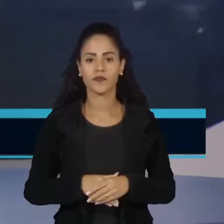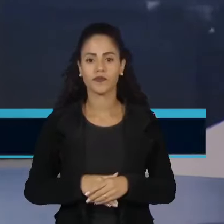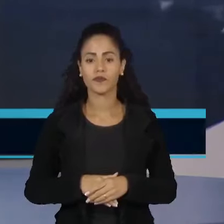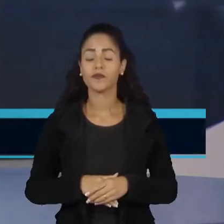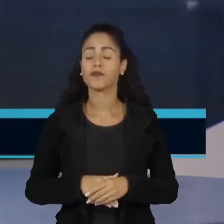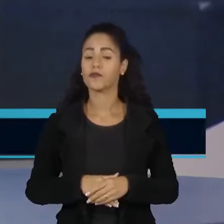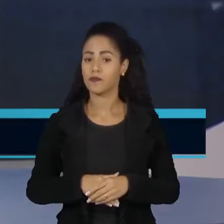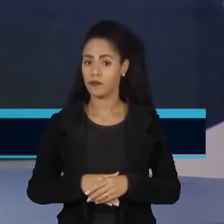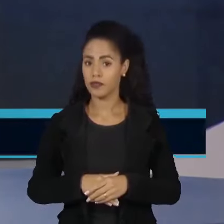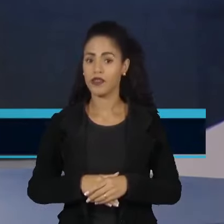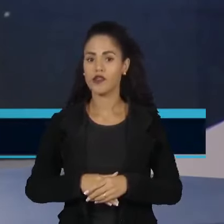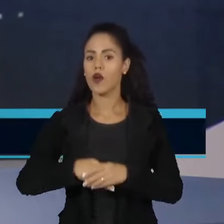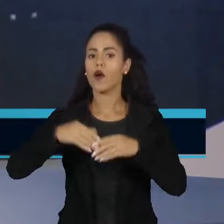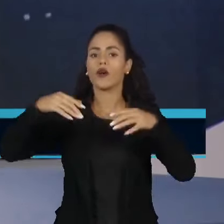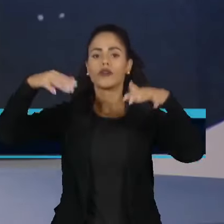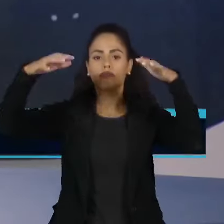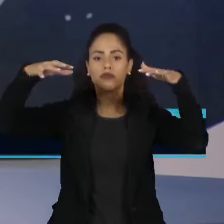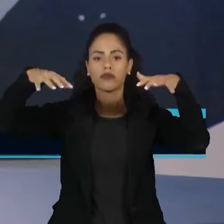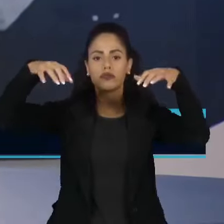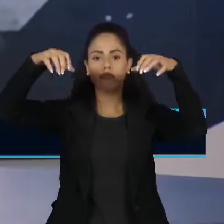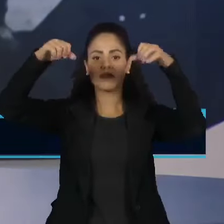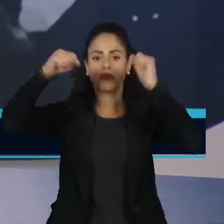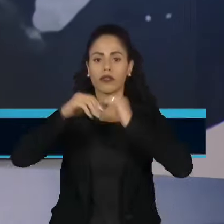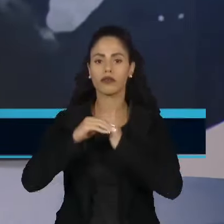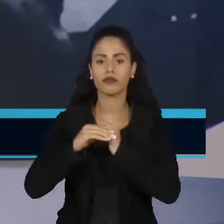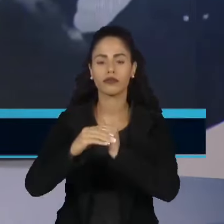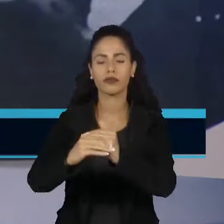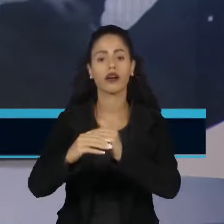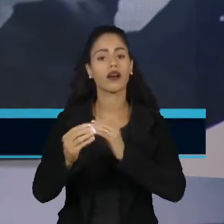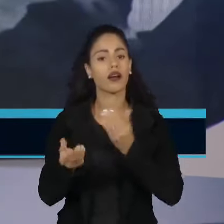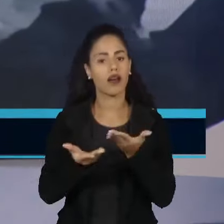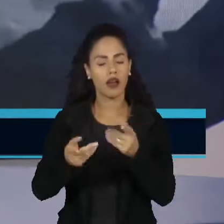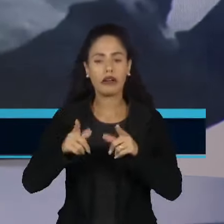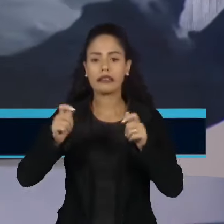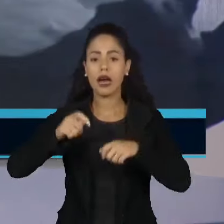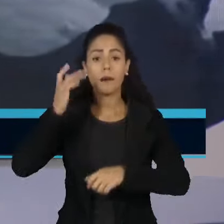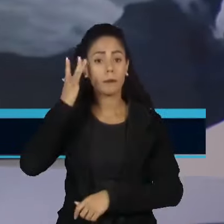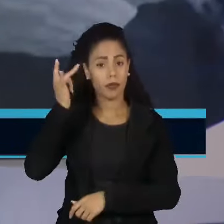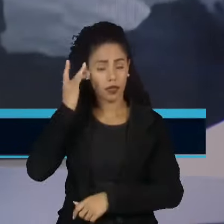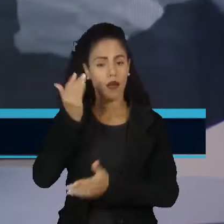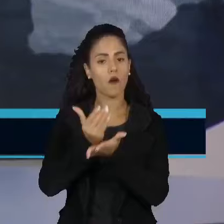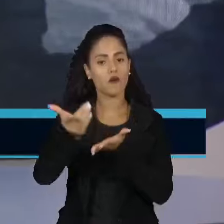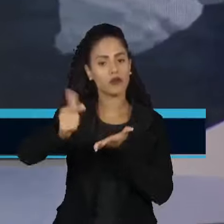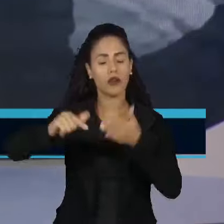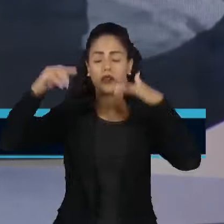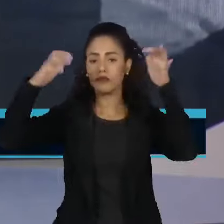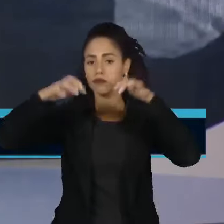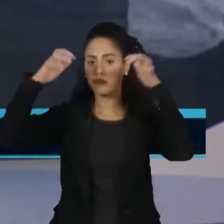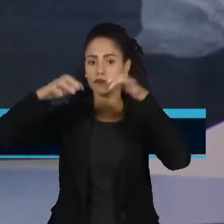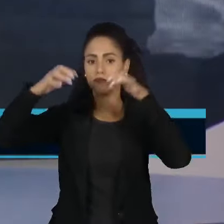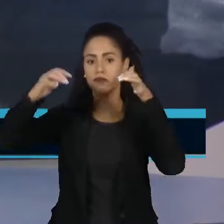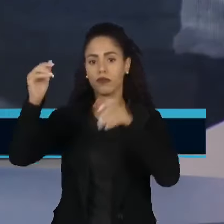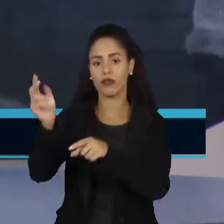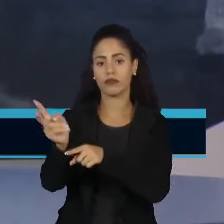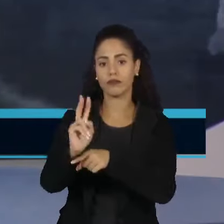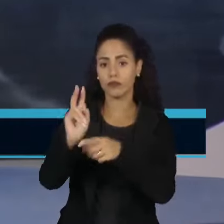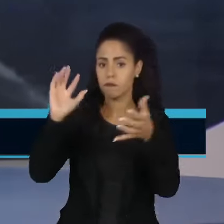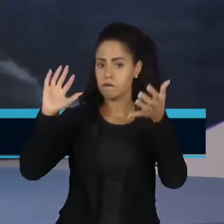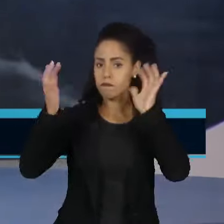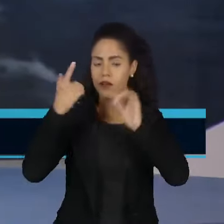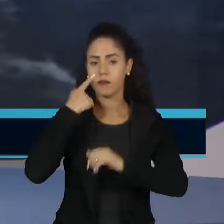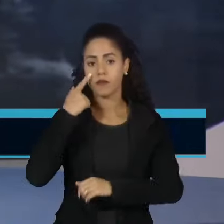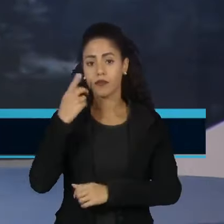O tempo segue instável no Rio Grande do Sul, com previsão de chuva também para amanhã, segundo o Instituto Nacional de Meteorologia.